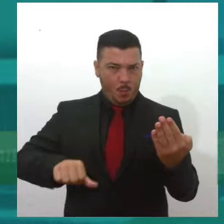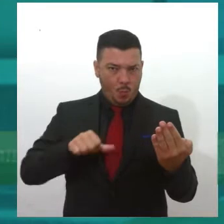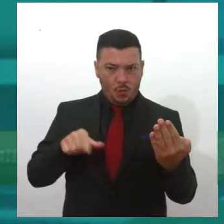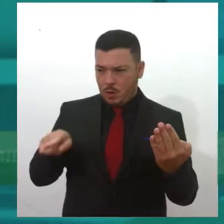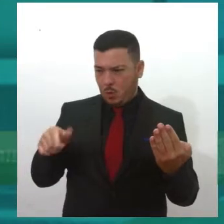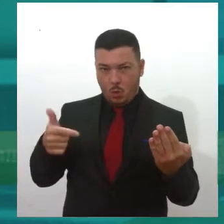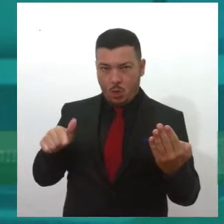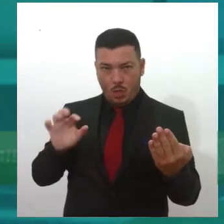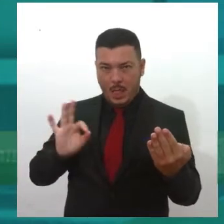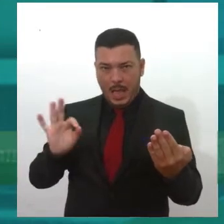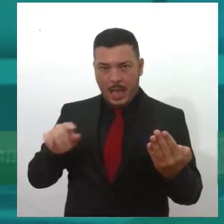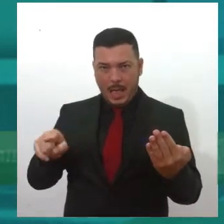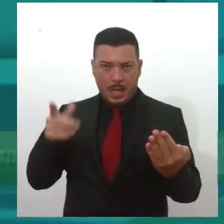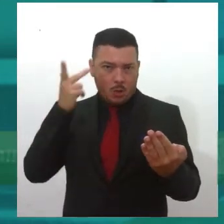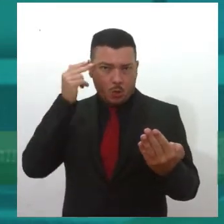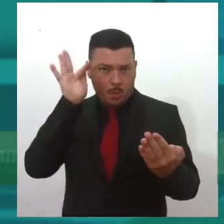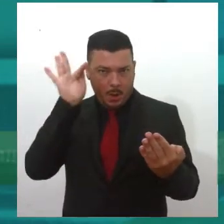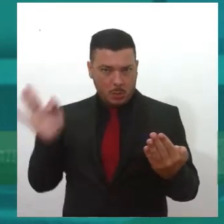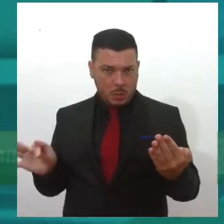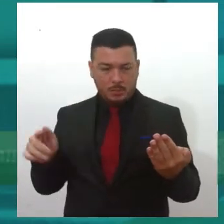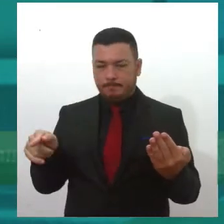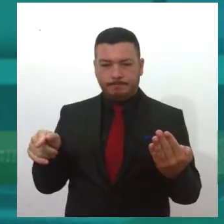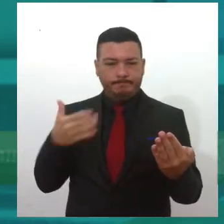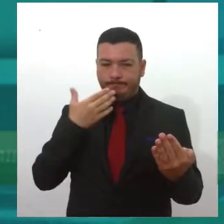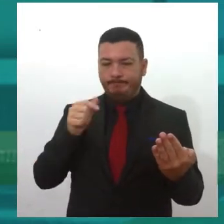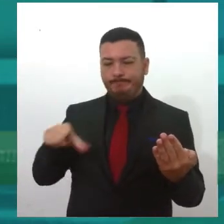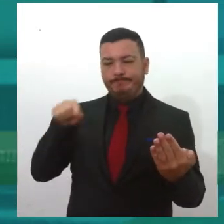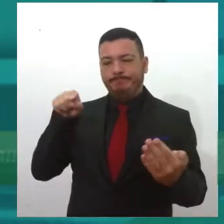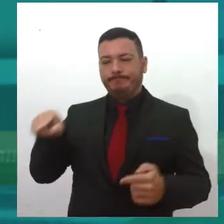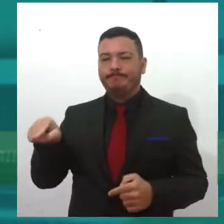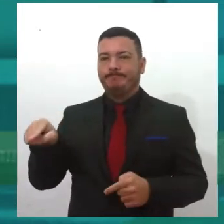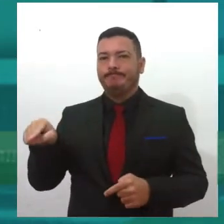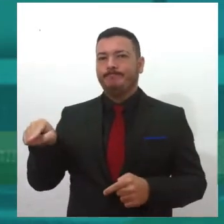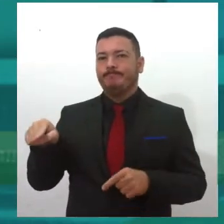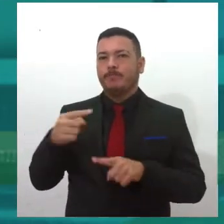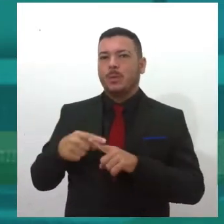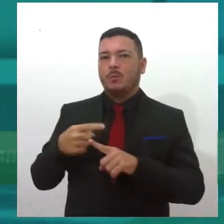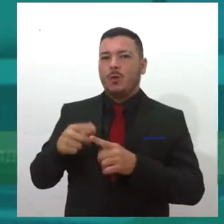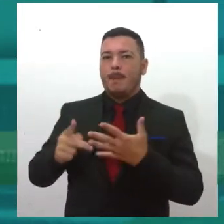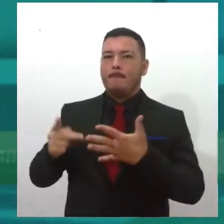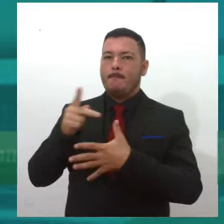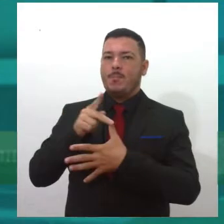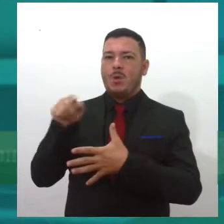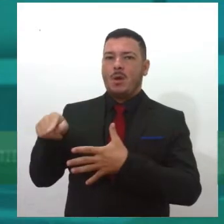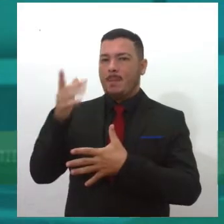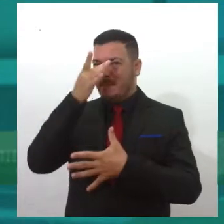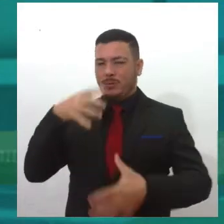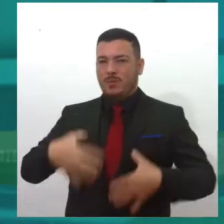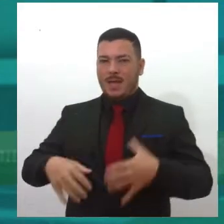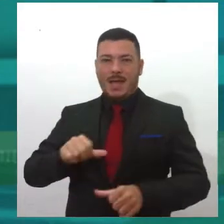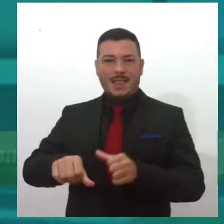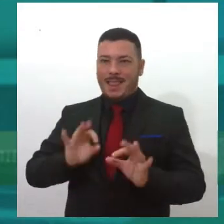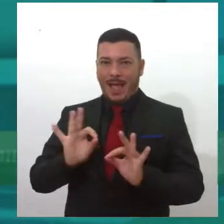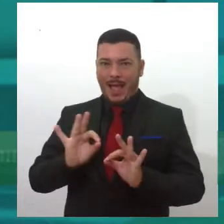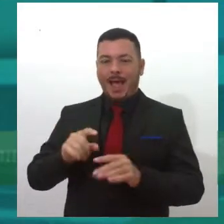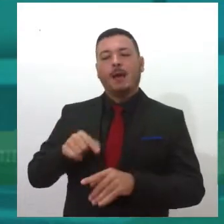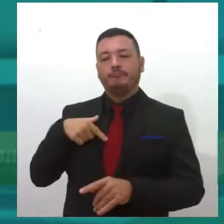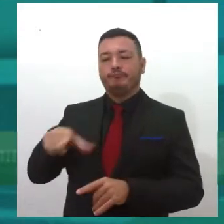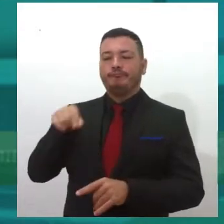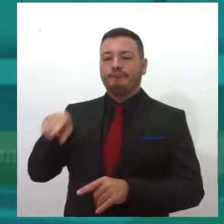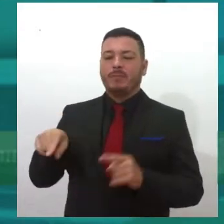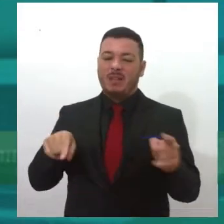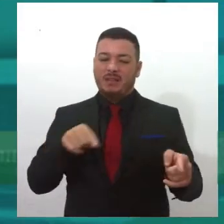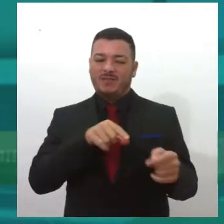é transplantada, é muito provável que ele vai dar prioridade para a pessoa não transplantada, deixando,